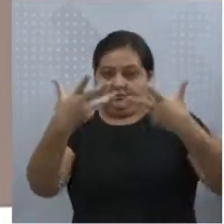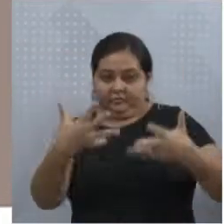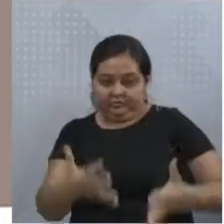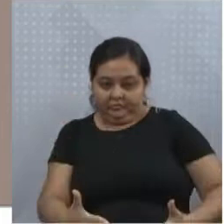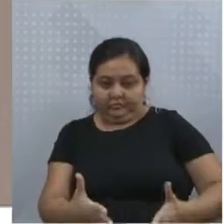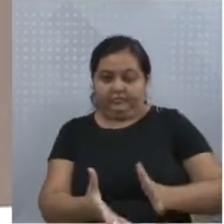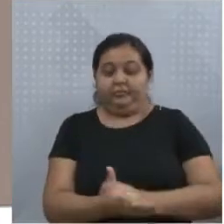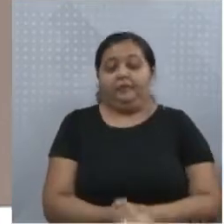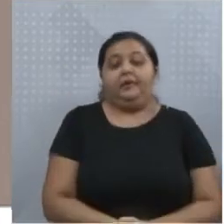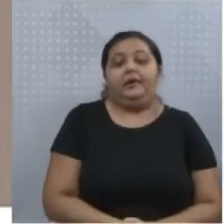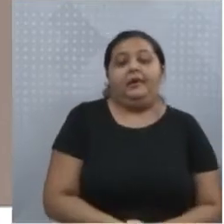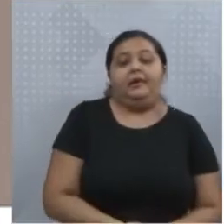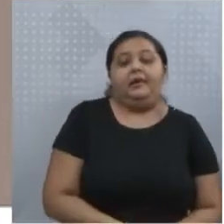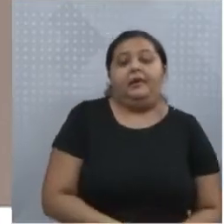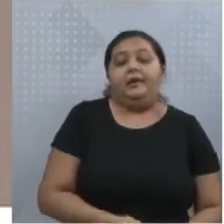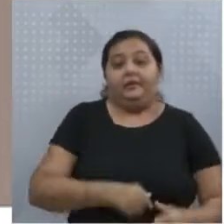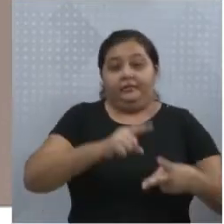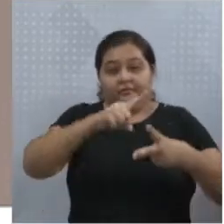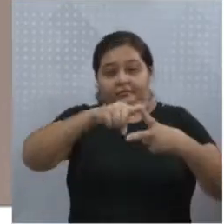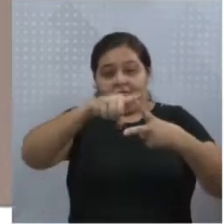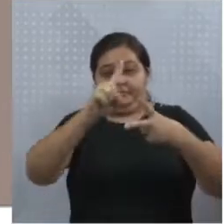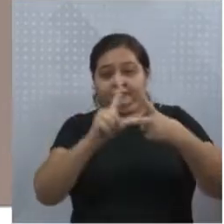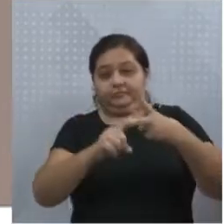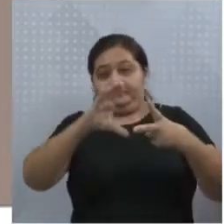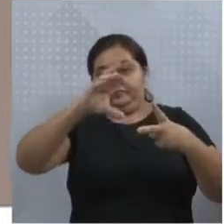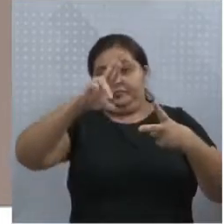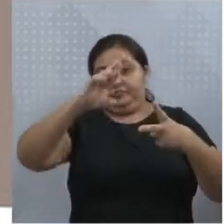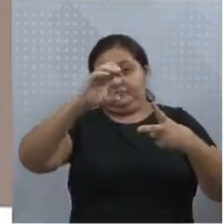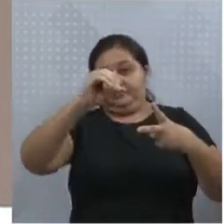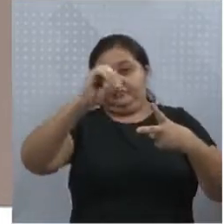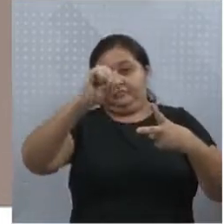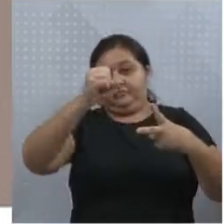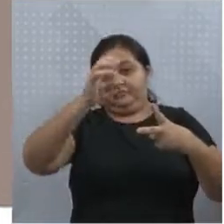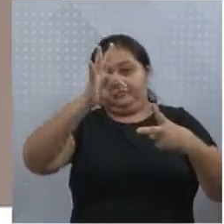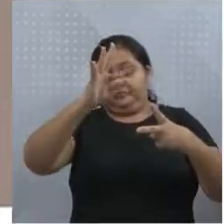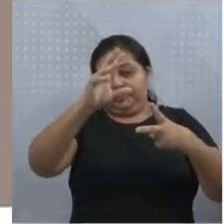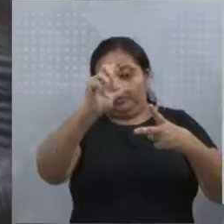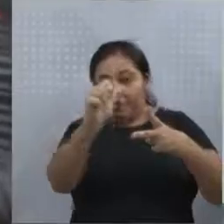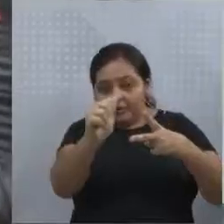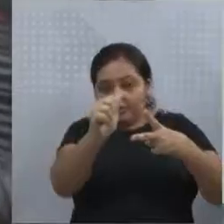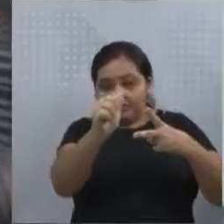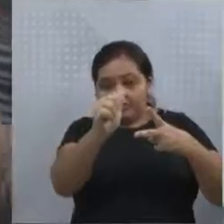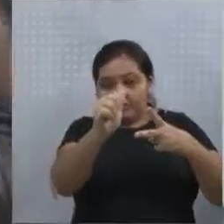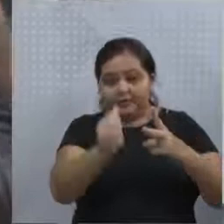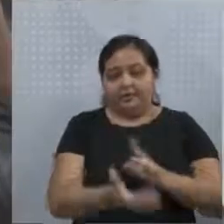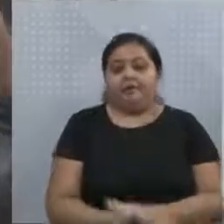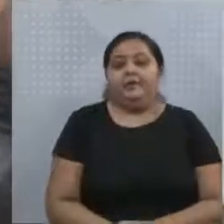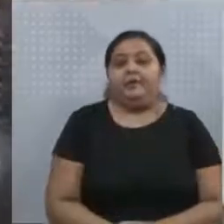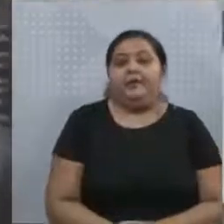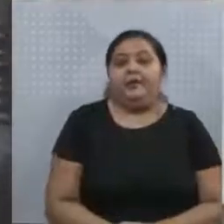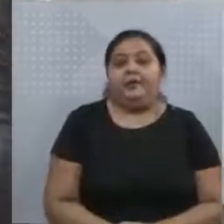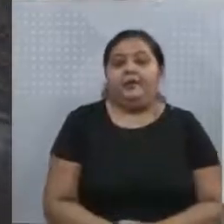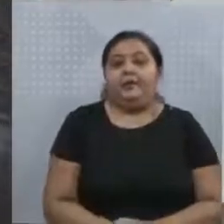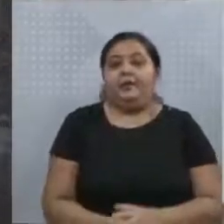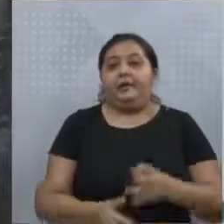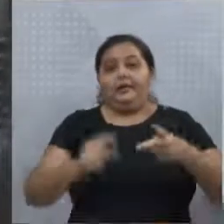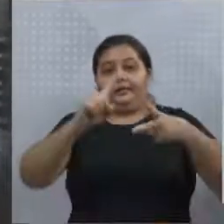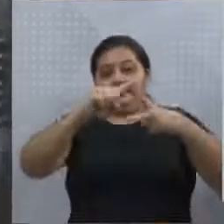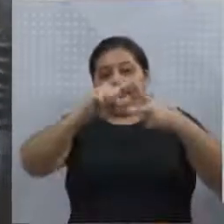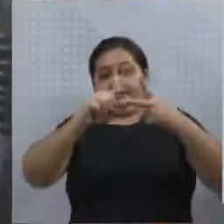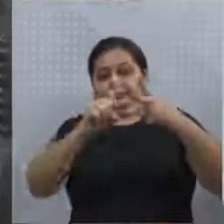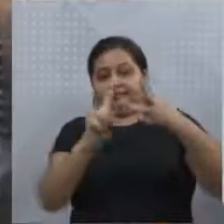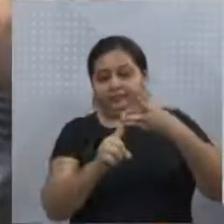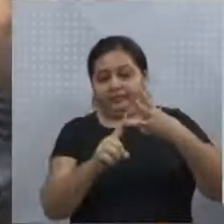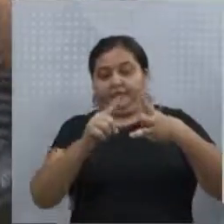inclusive, essa crosta, ela aborda uma parte do manto superior. Se lembra que daquela estrutura, crosta,